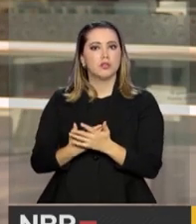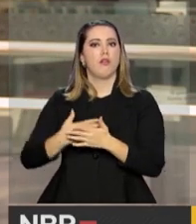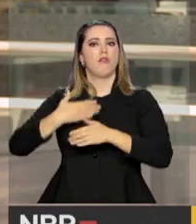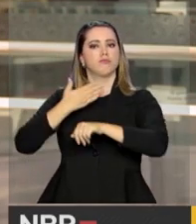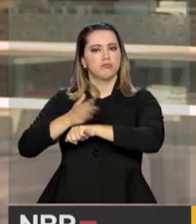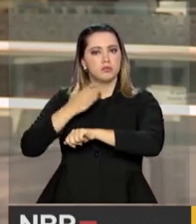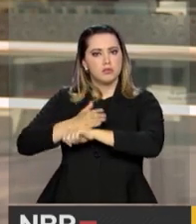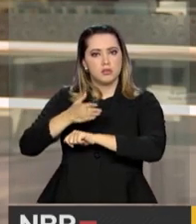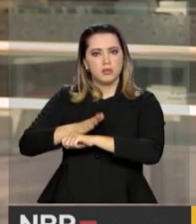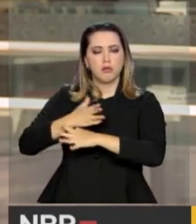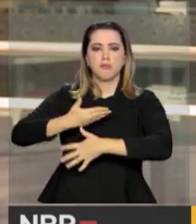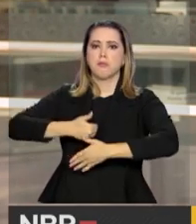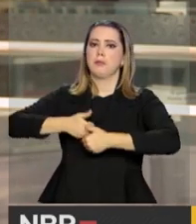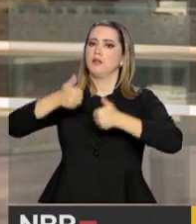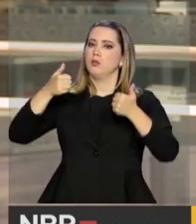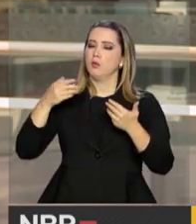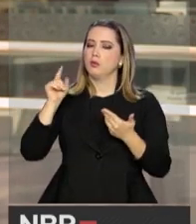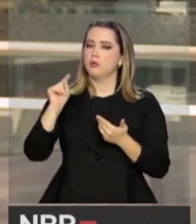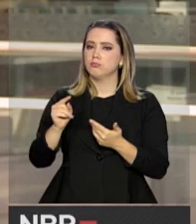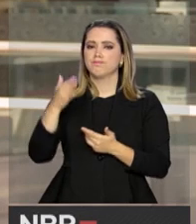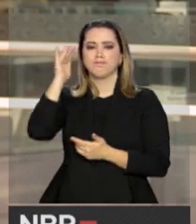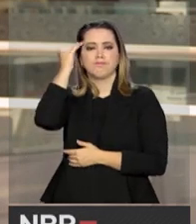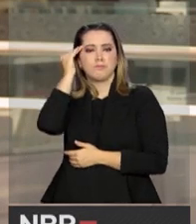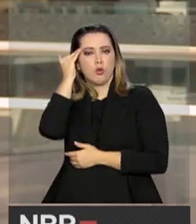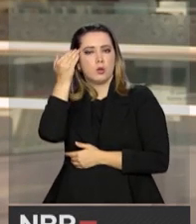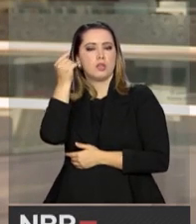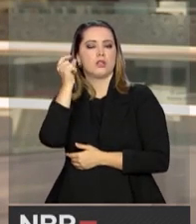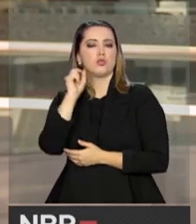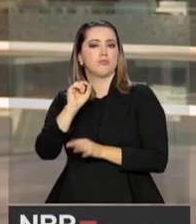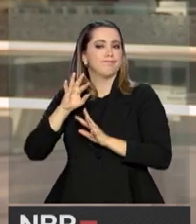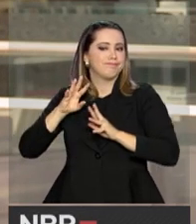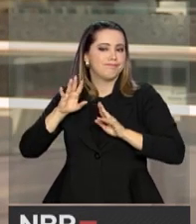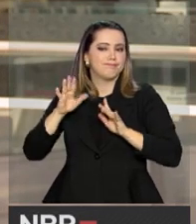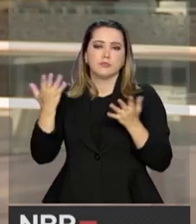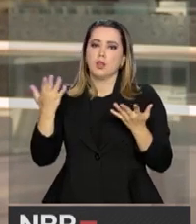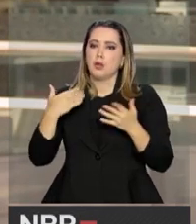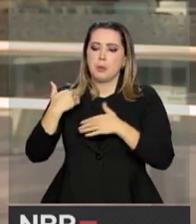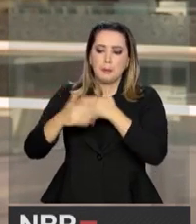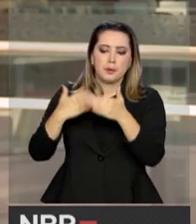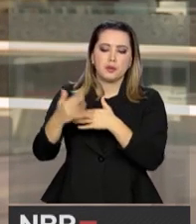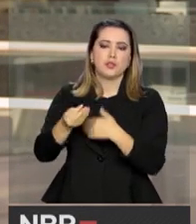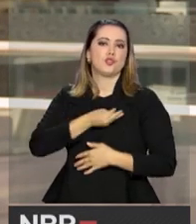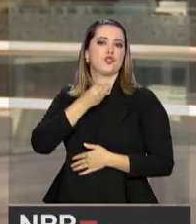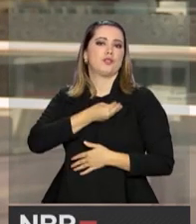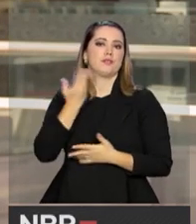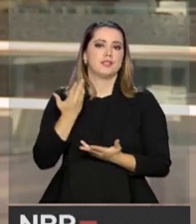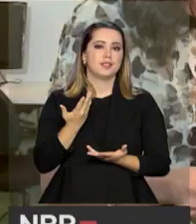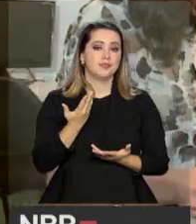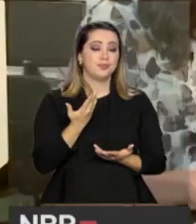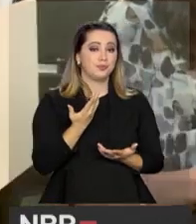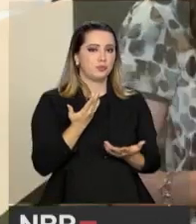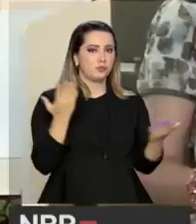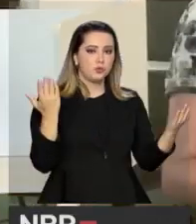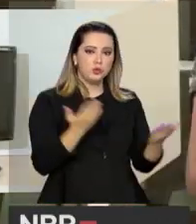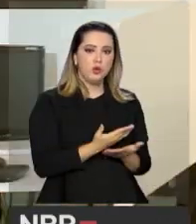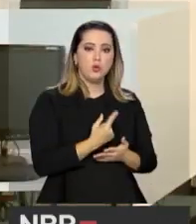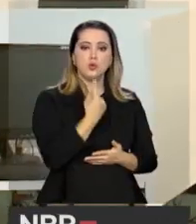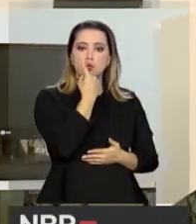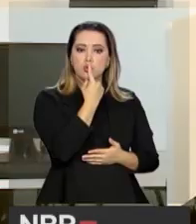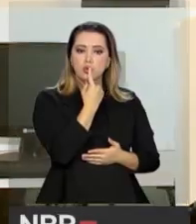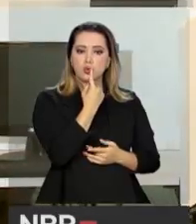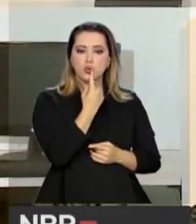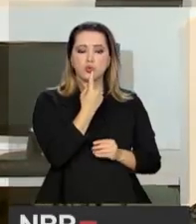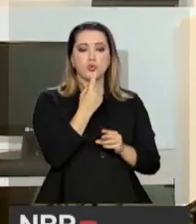qualificar, melhorar o seu entendimento, enfim, progredir na vida, né? Hoje, quase um em cada